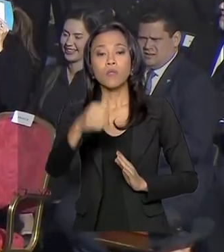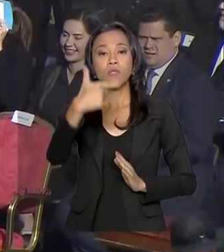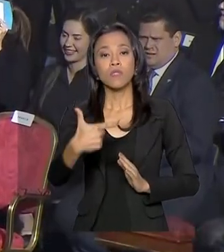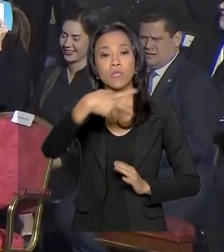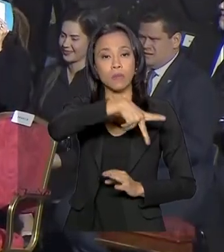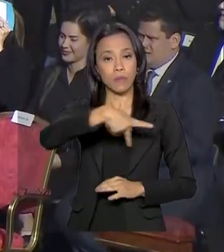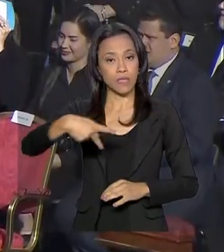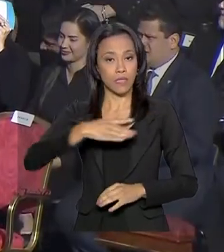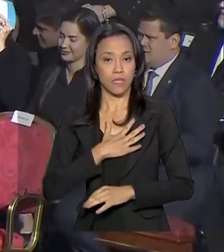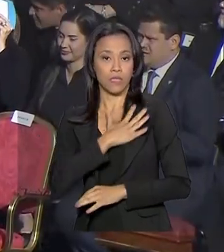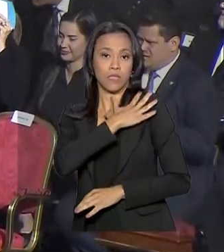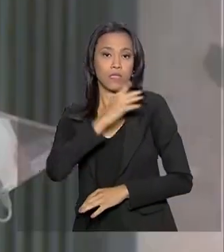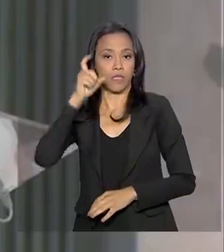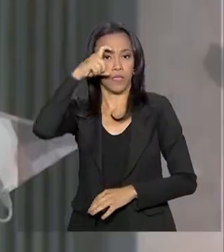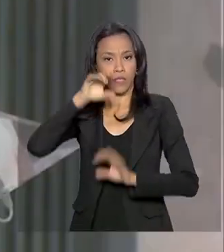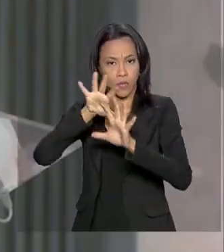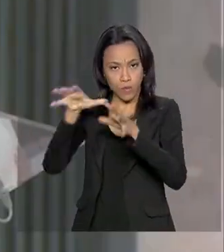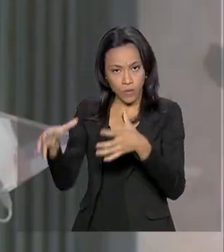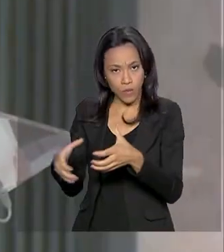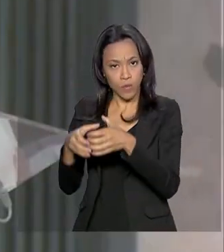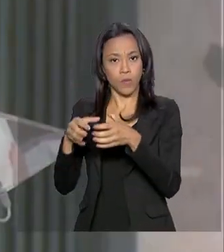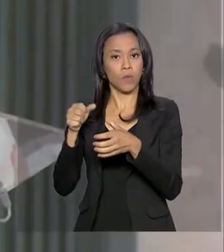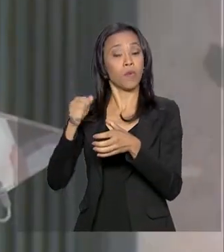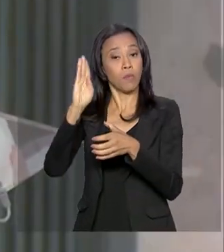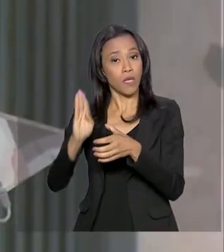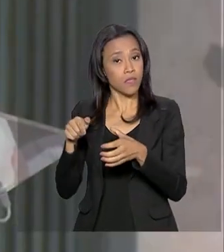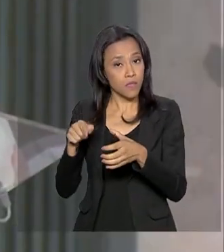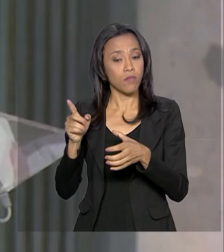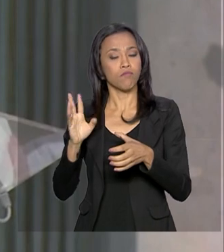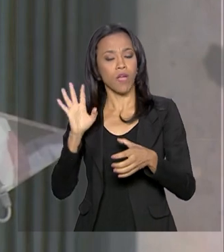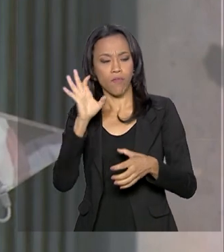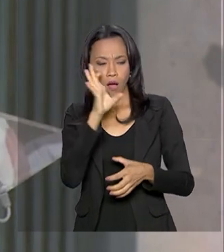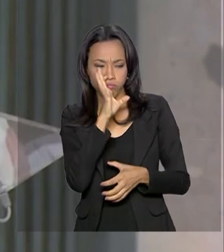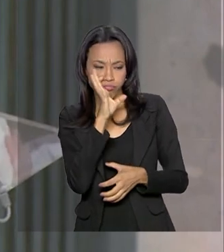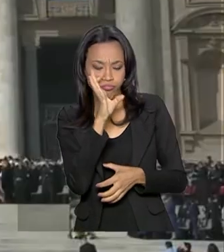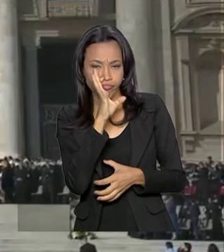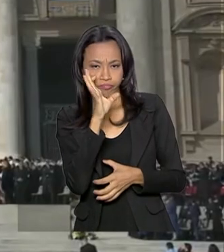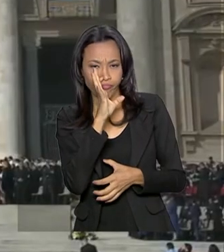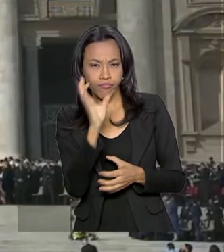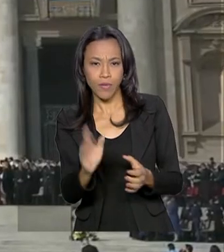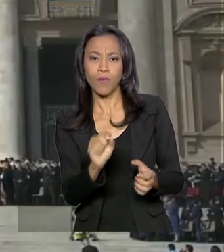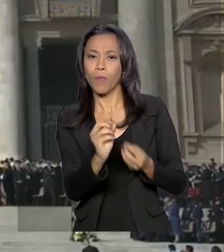e a delegação brasileira acompanhavam de perto a celebração do Papa Francisco.